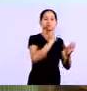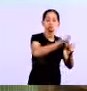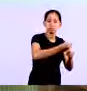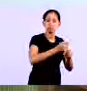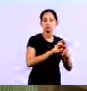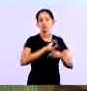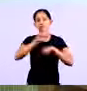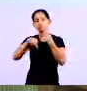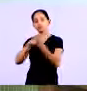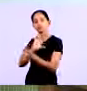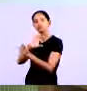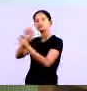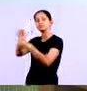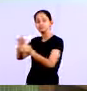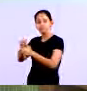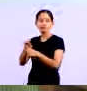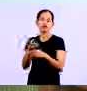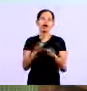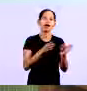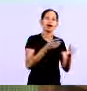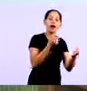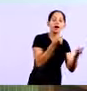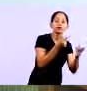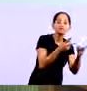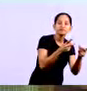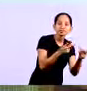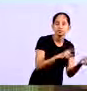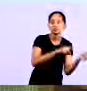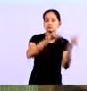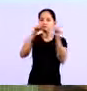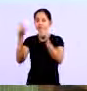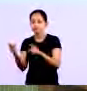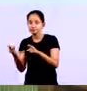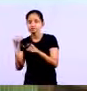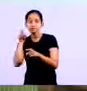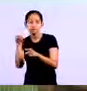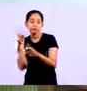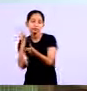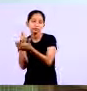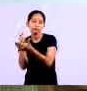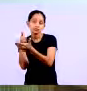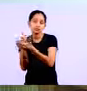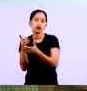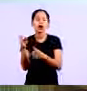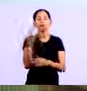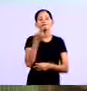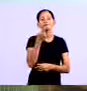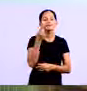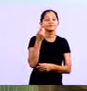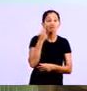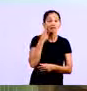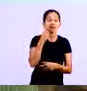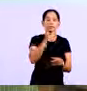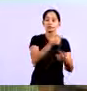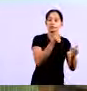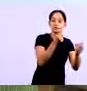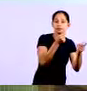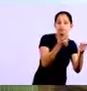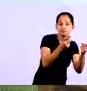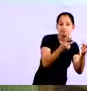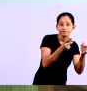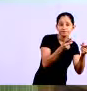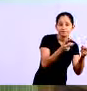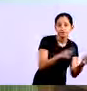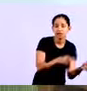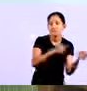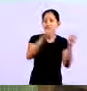receber E gerar um saldo Aí o que você vai fazer Você vai acrescentar O que está entrando E subtrair o que está saindo Então lá na frente Você vai poder auditar E